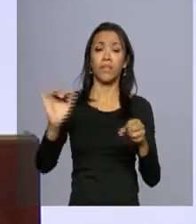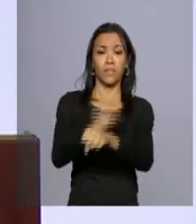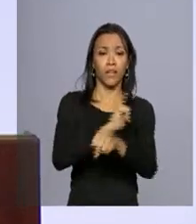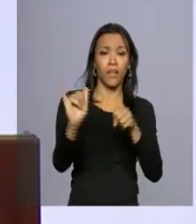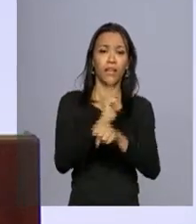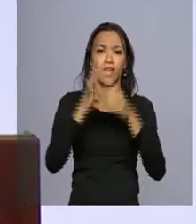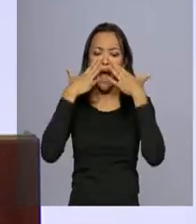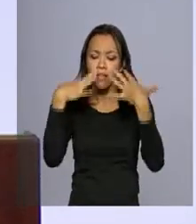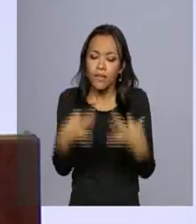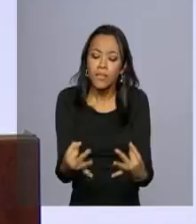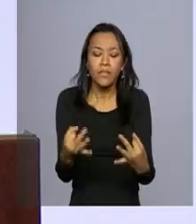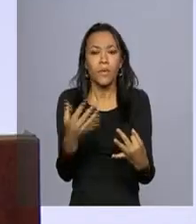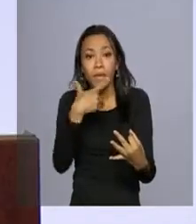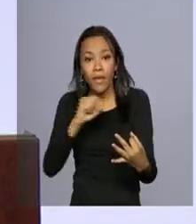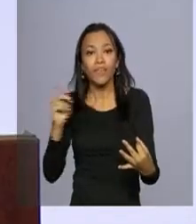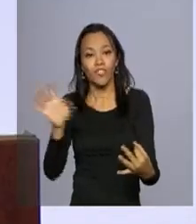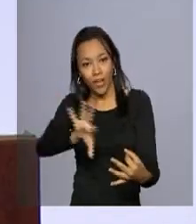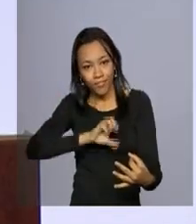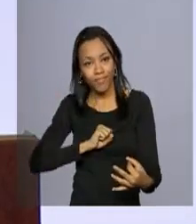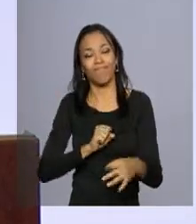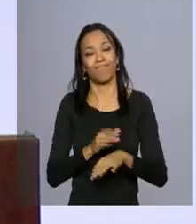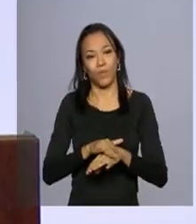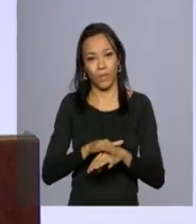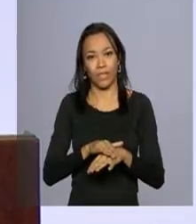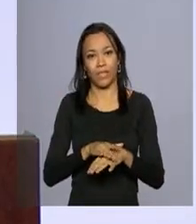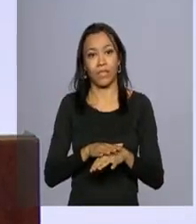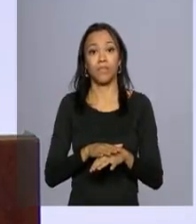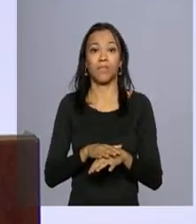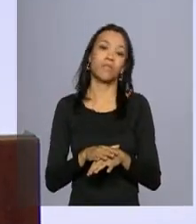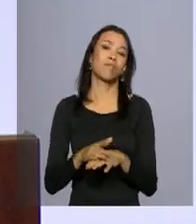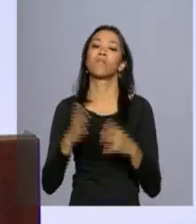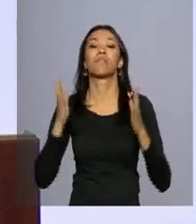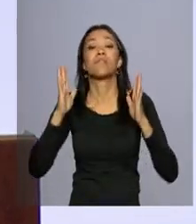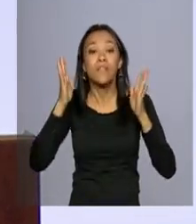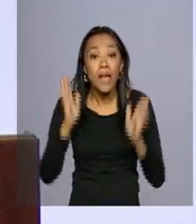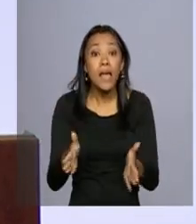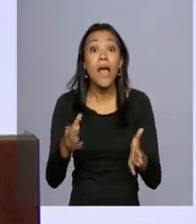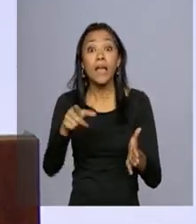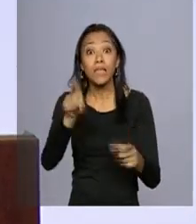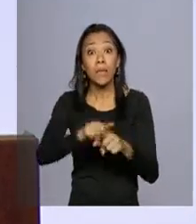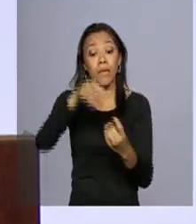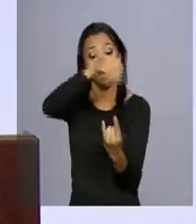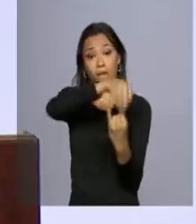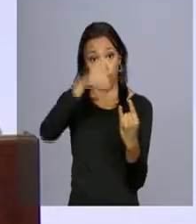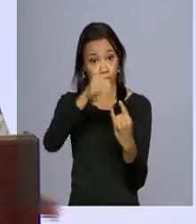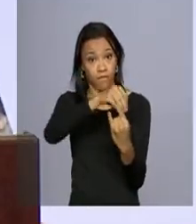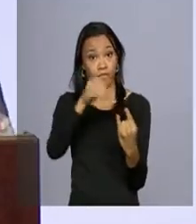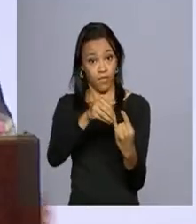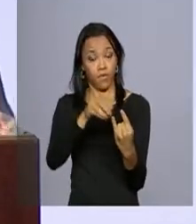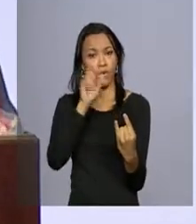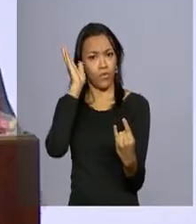de atenção aos que forem conaminados. Cabe destacar que a Fiocruz já